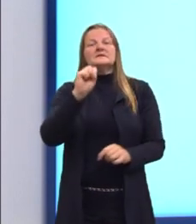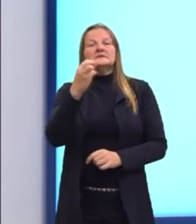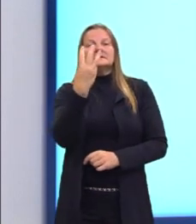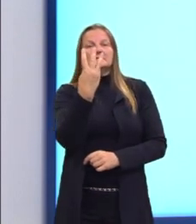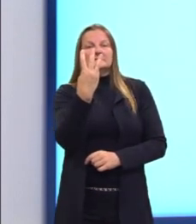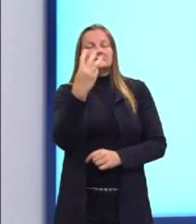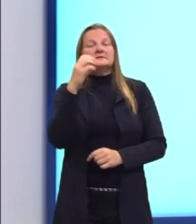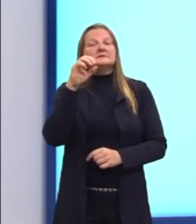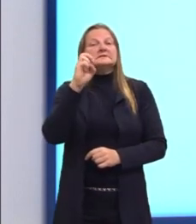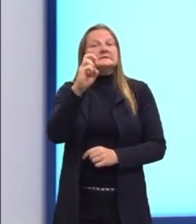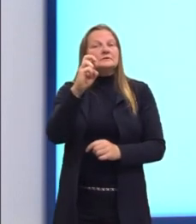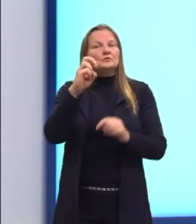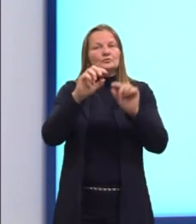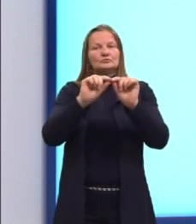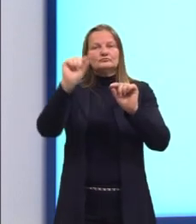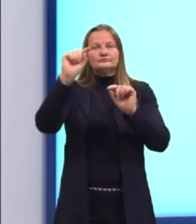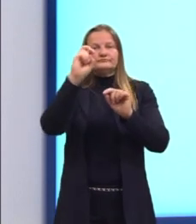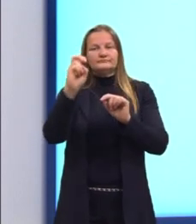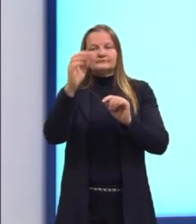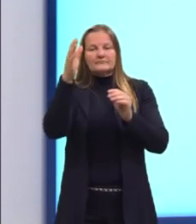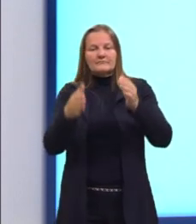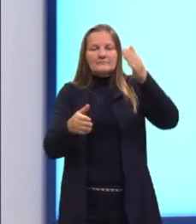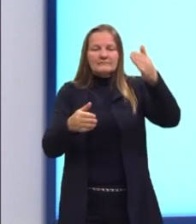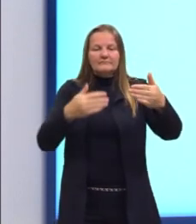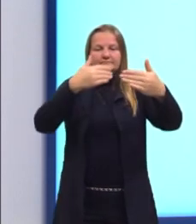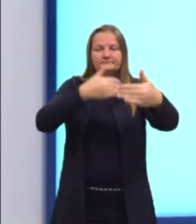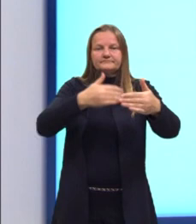for um pentágono, cinco faces laterais.